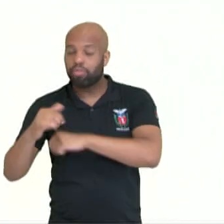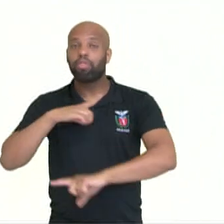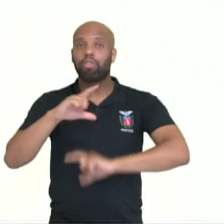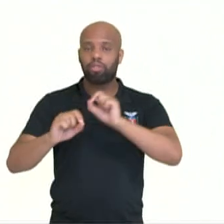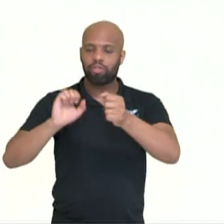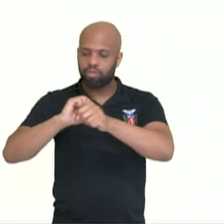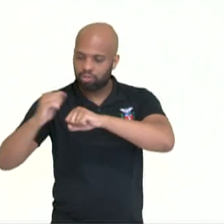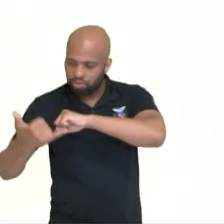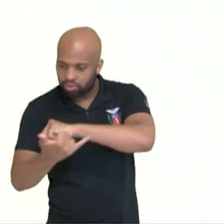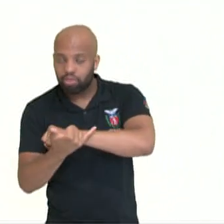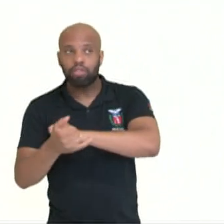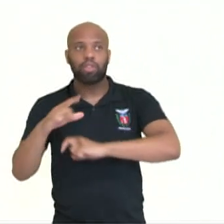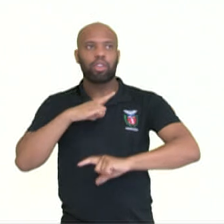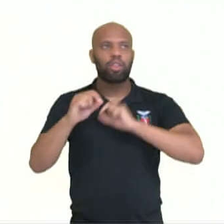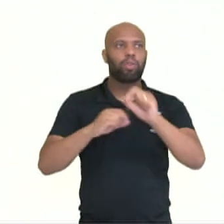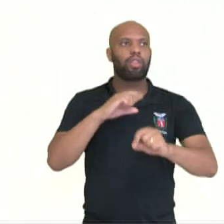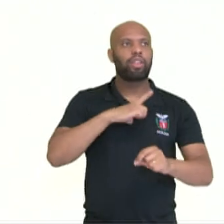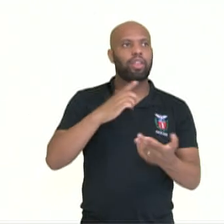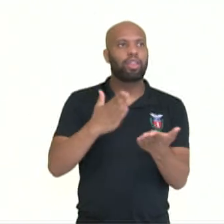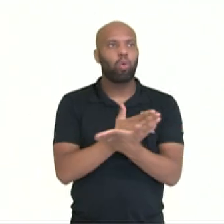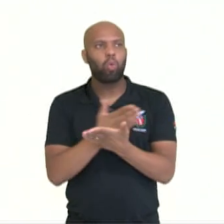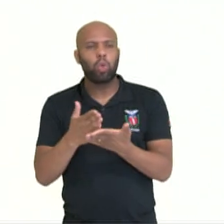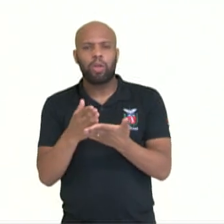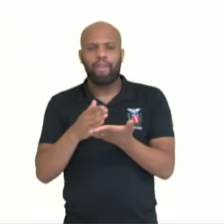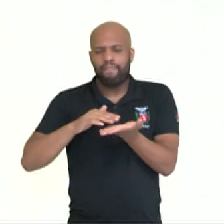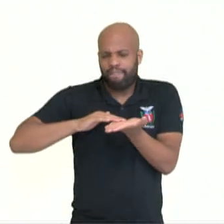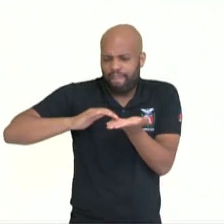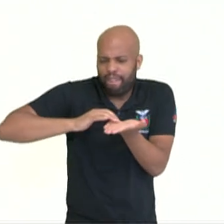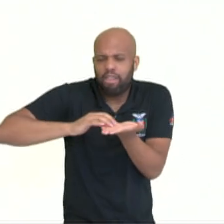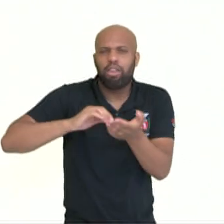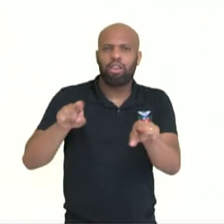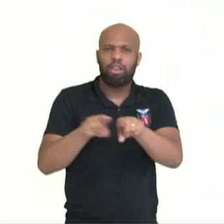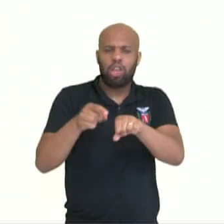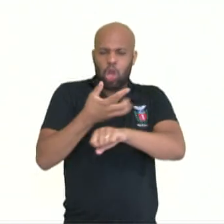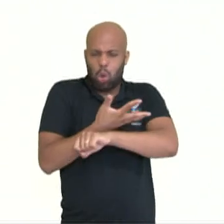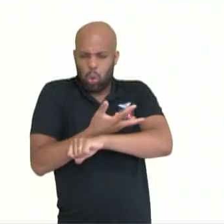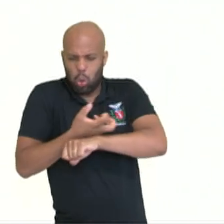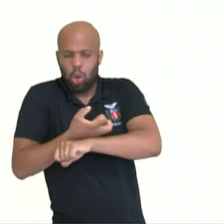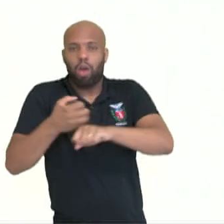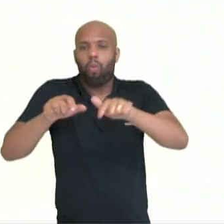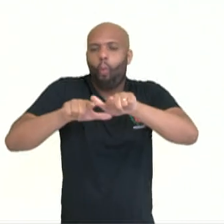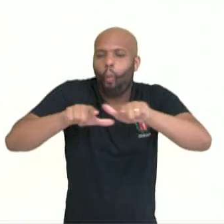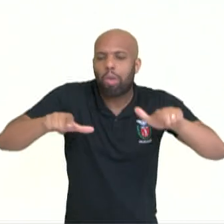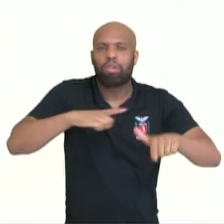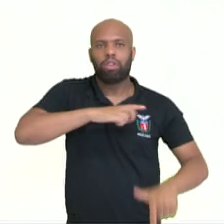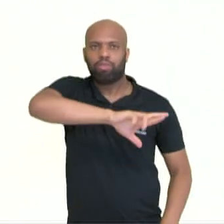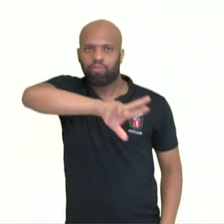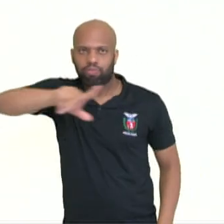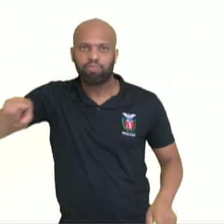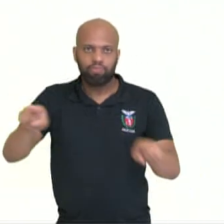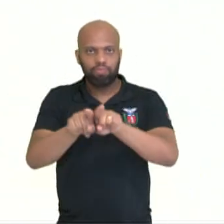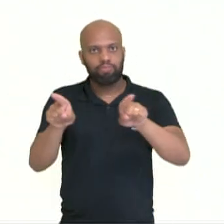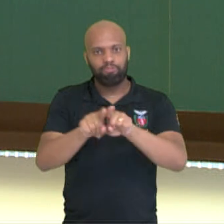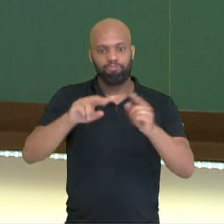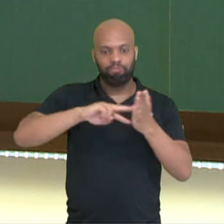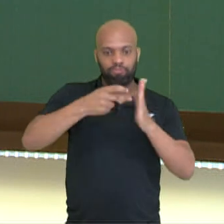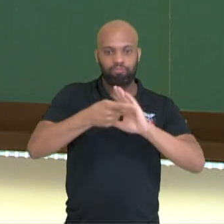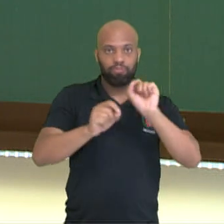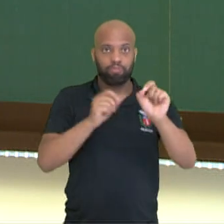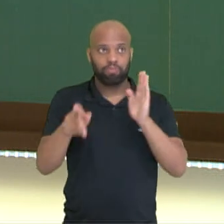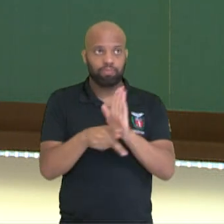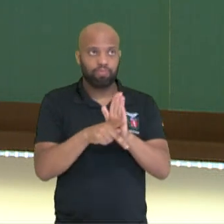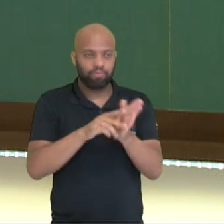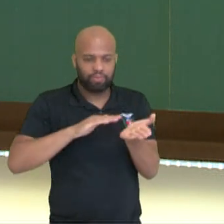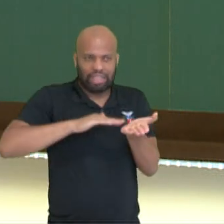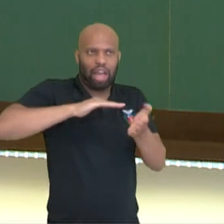adjetivos áspero, rugoso, liso, etc., entre outros, para nos referir ao tacto.